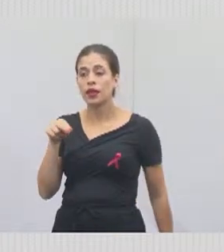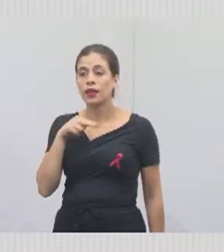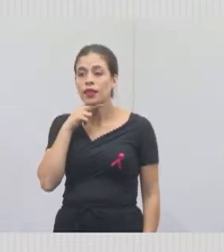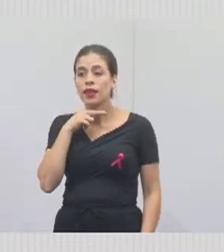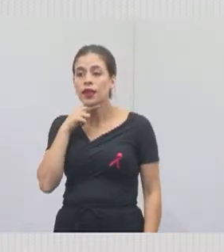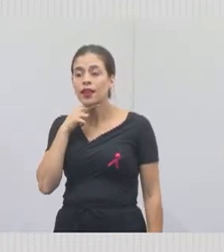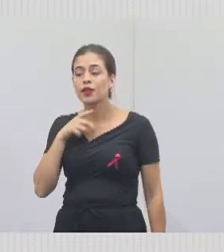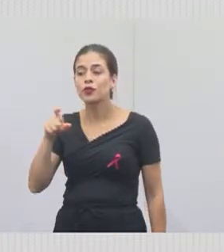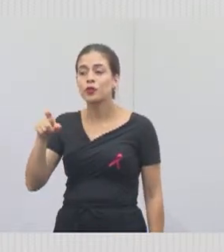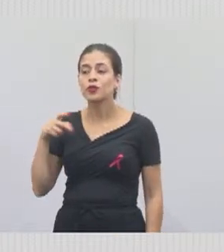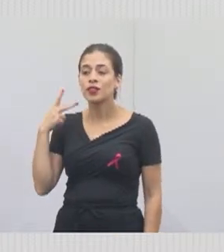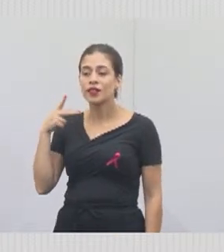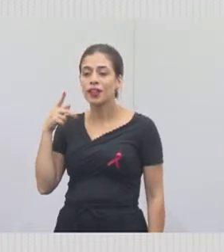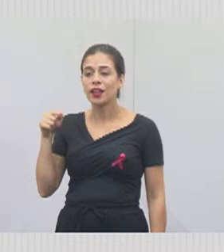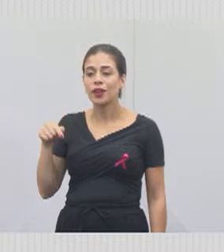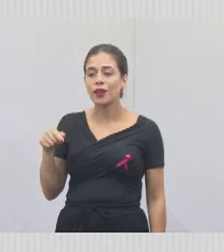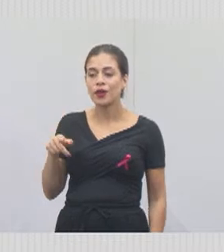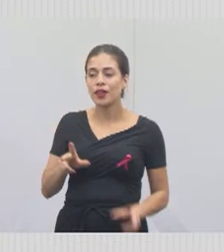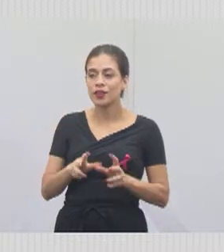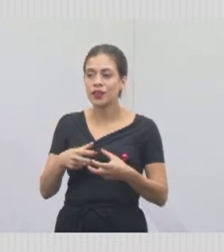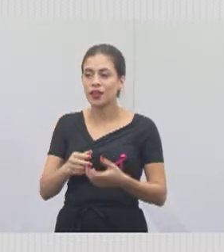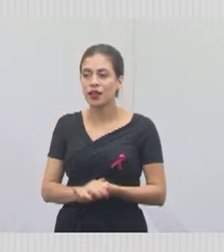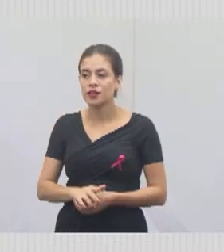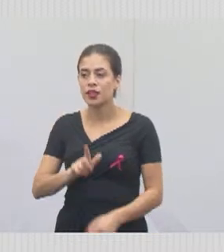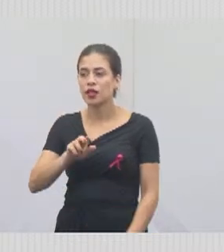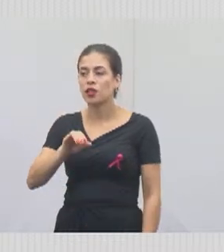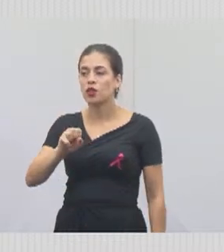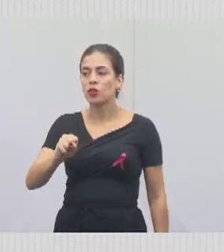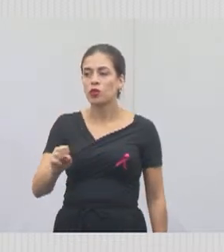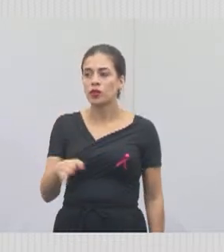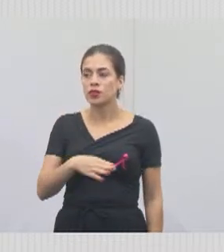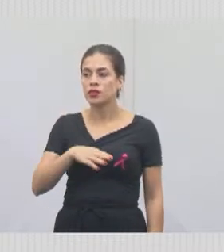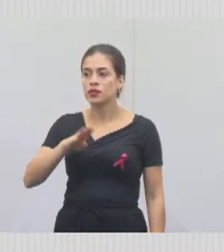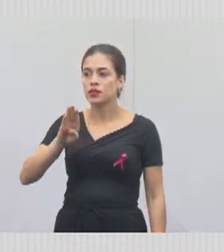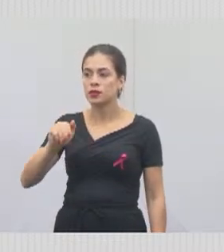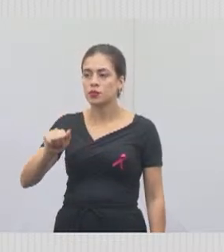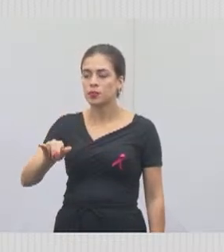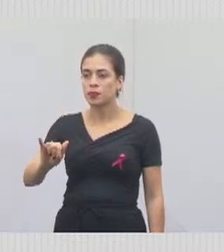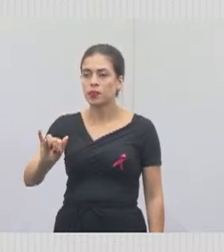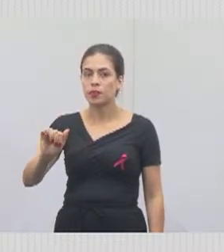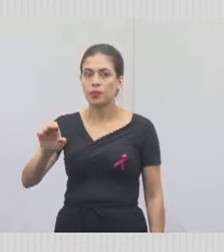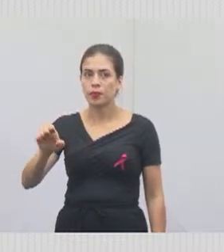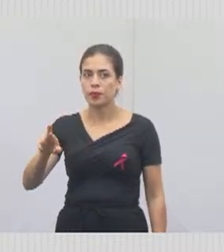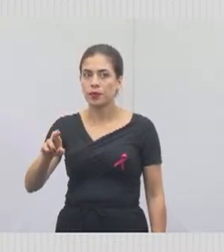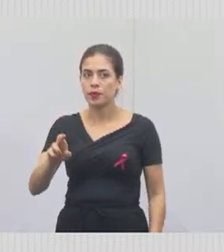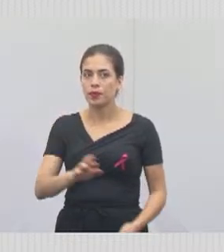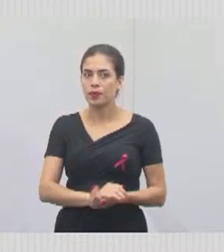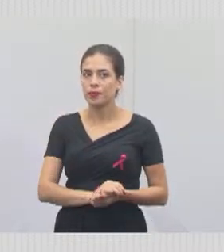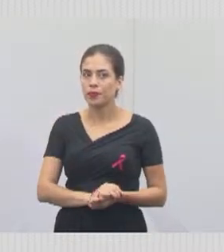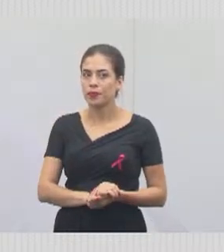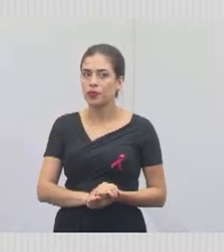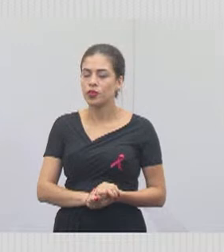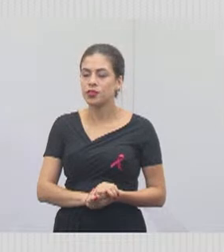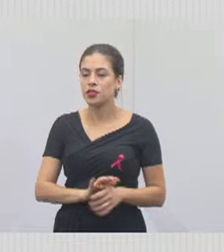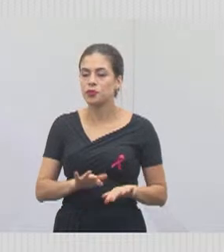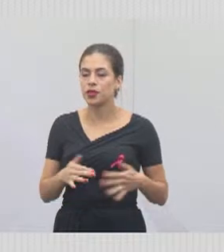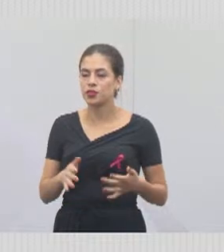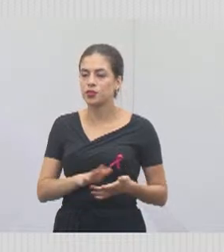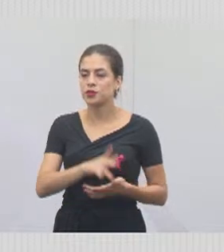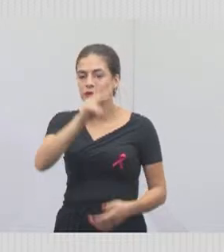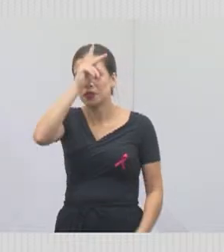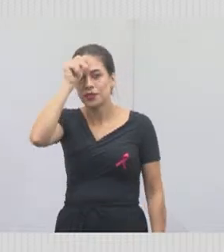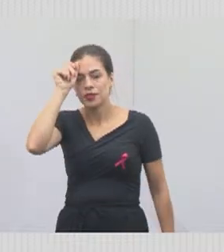-vereador aqui dessa casa, que é o Luiz Baier. O prefeito por um dia foi o Lourenço de Carvalho